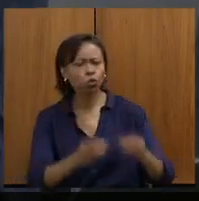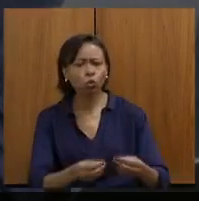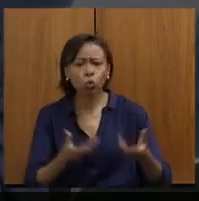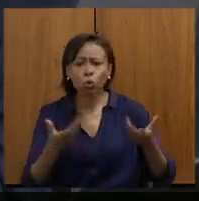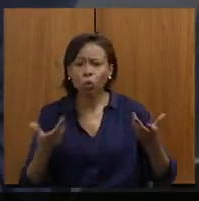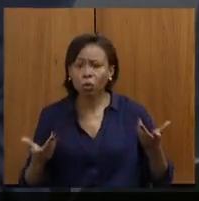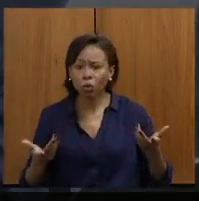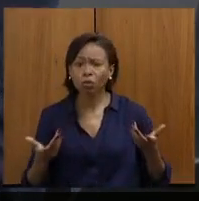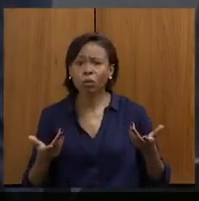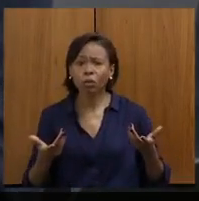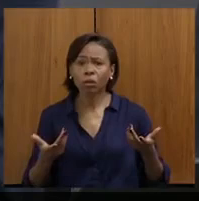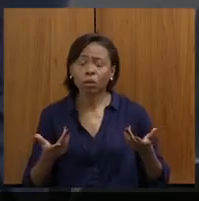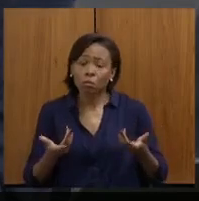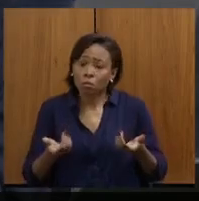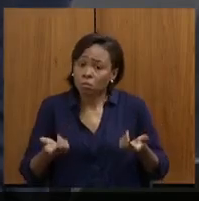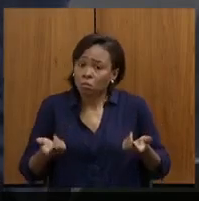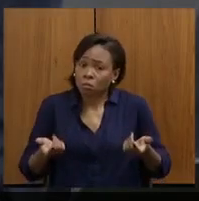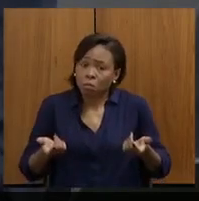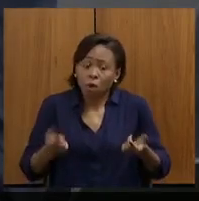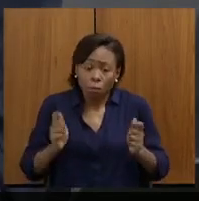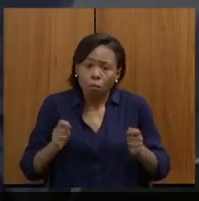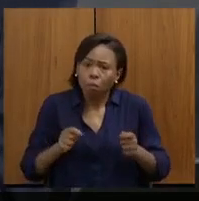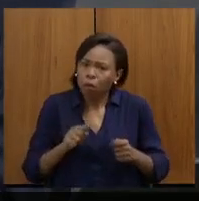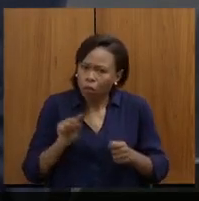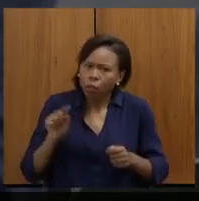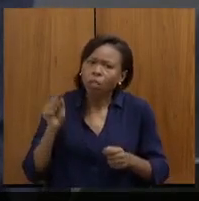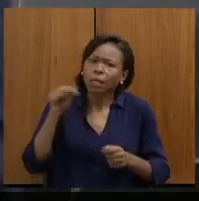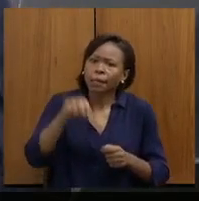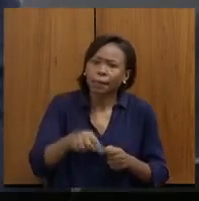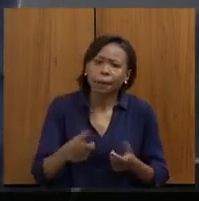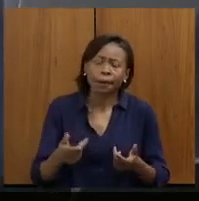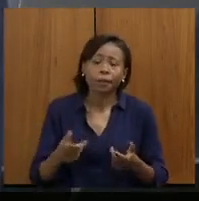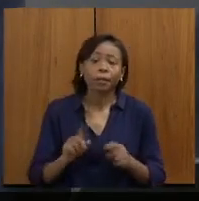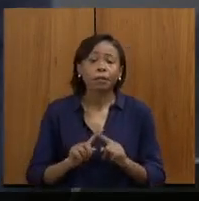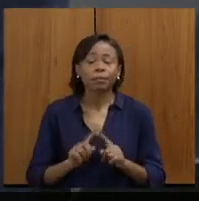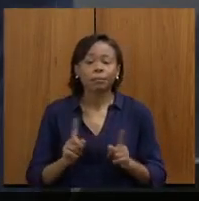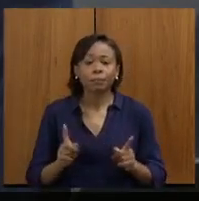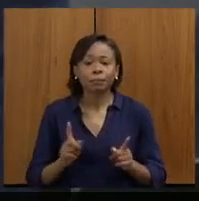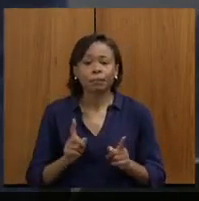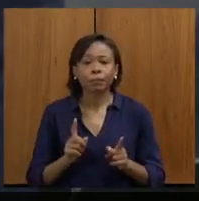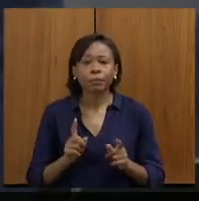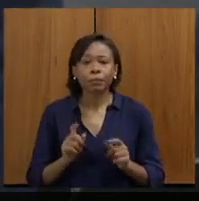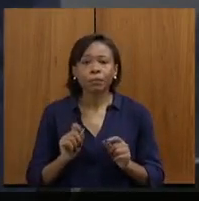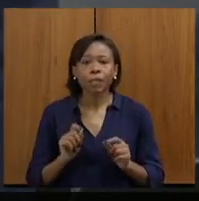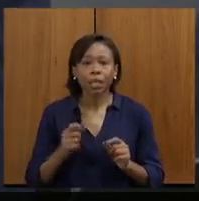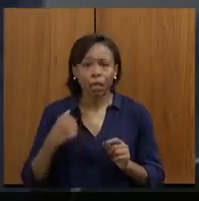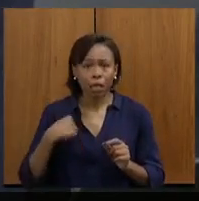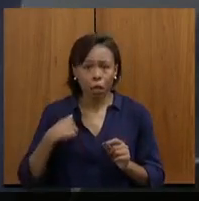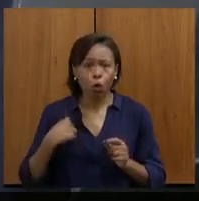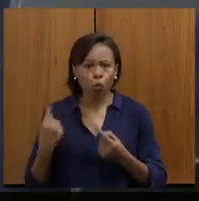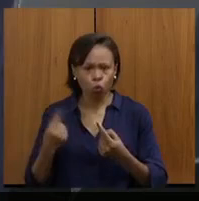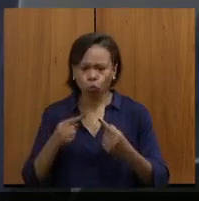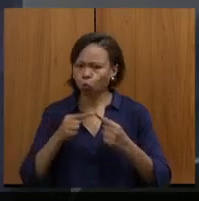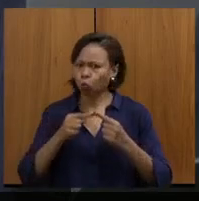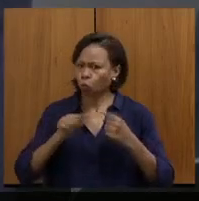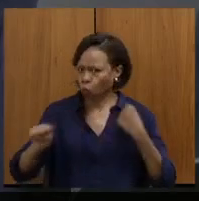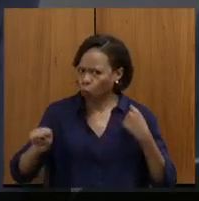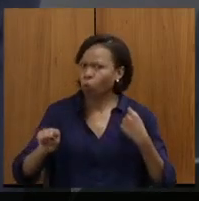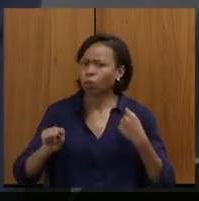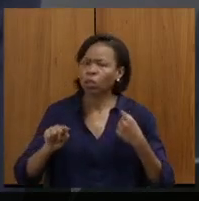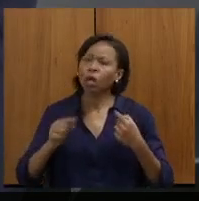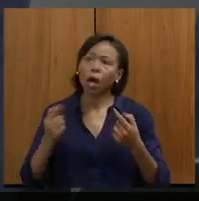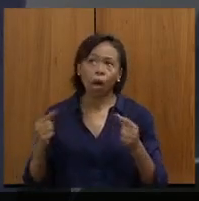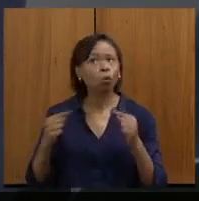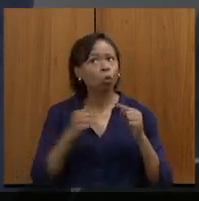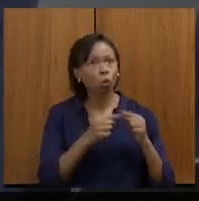depois isso aí, botei lá, botei lá, botei lá. Não que eu fui contra, que eu sou coisas boas,